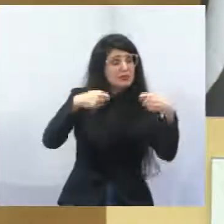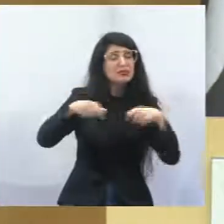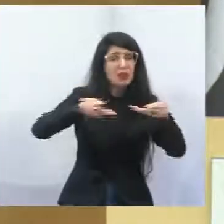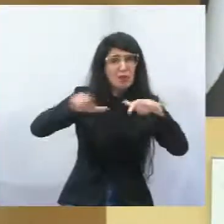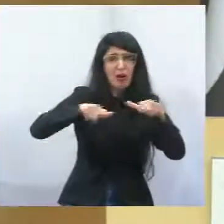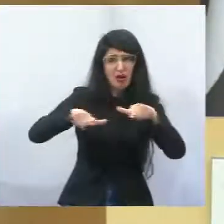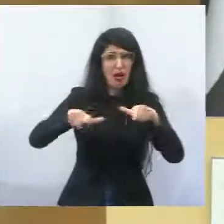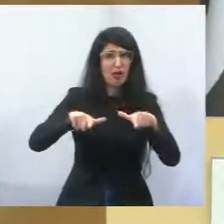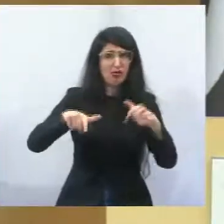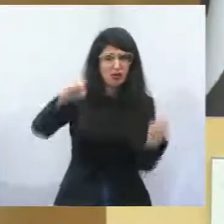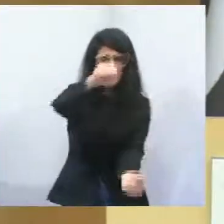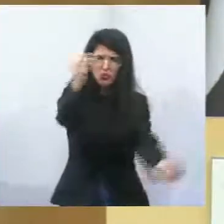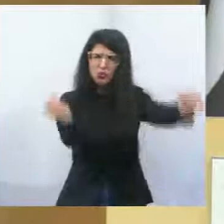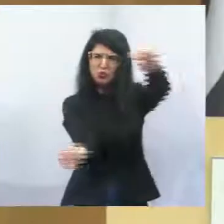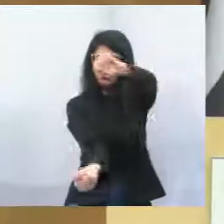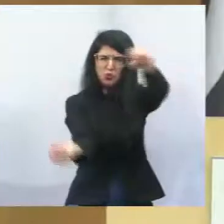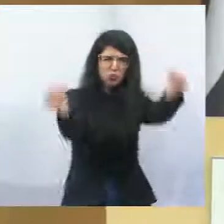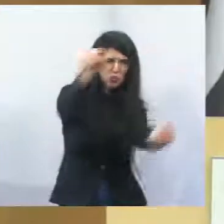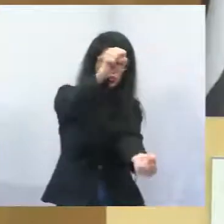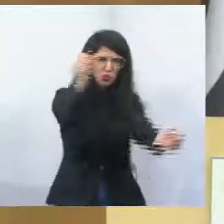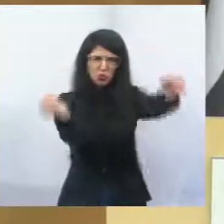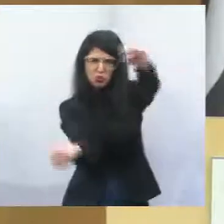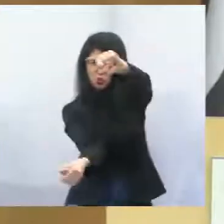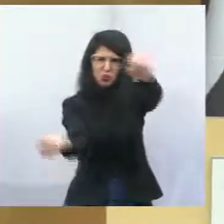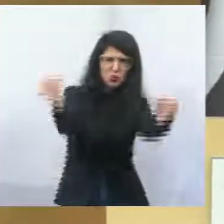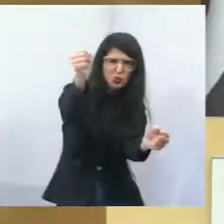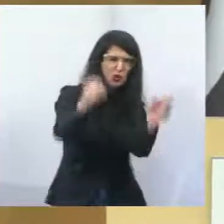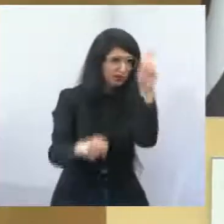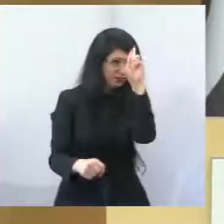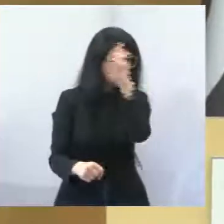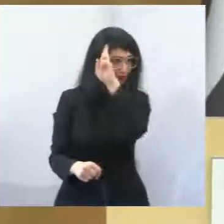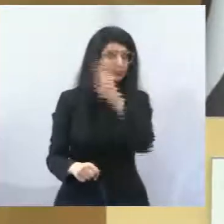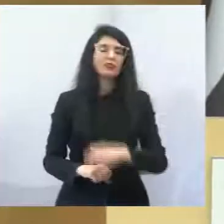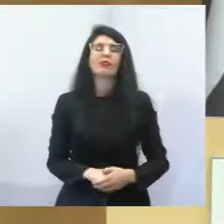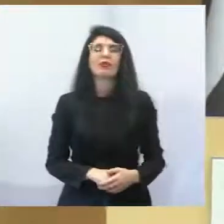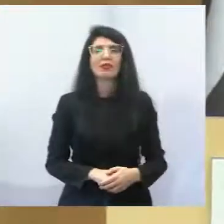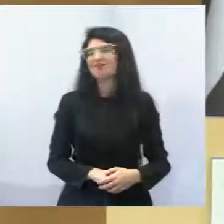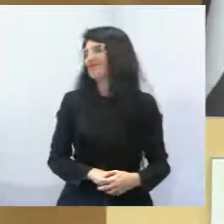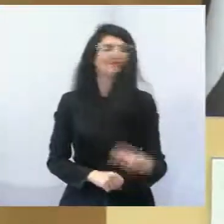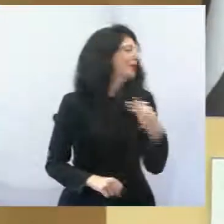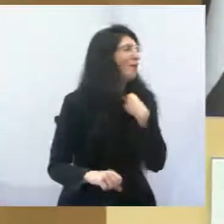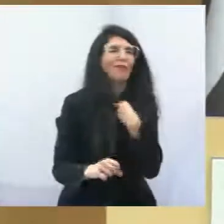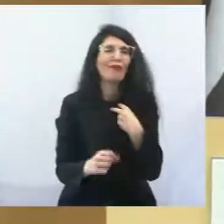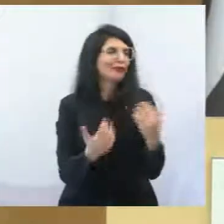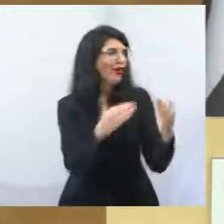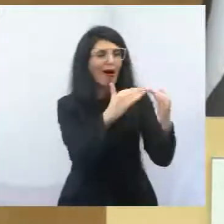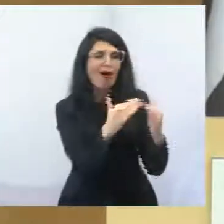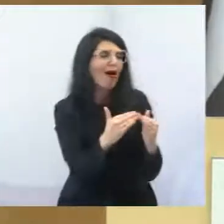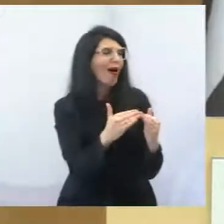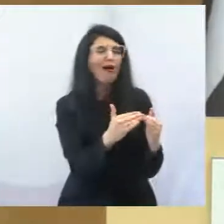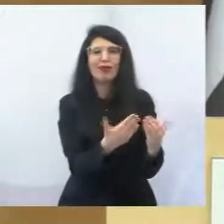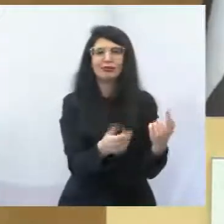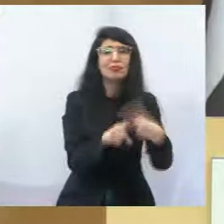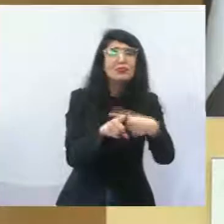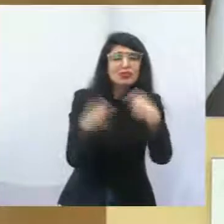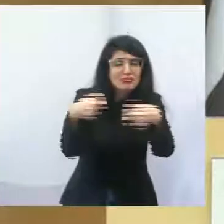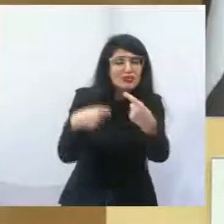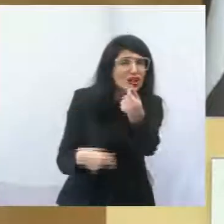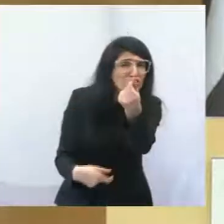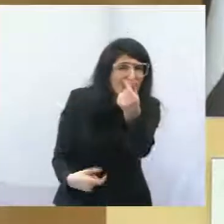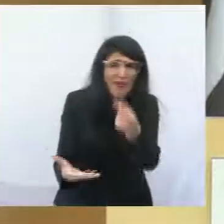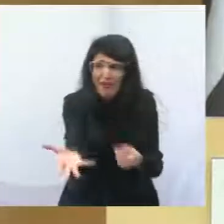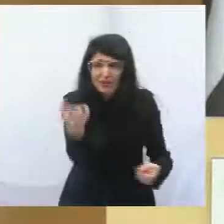poderia ficar em casa, porque depende do seu carro, depende das viagens, depende